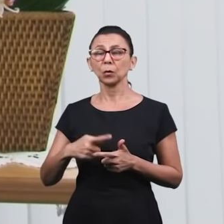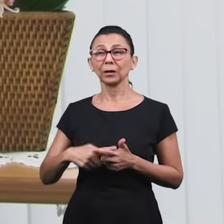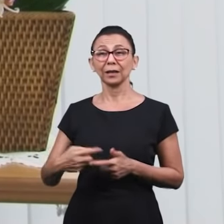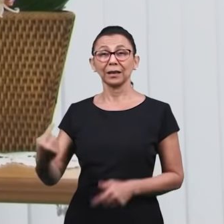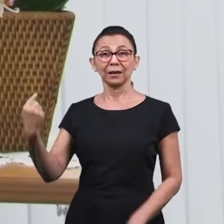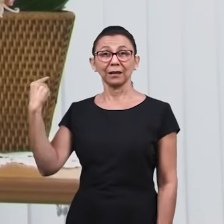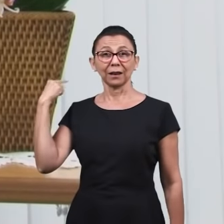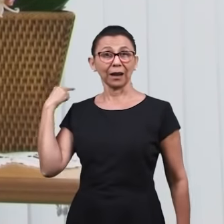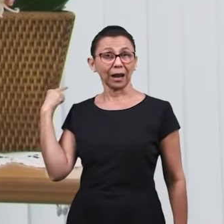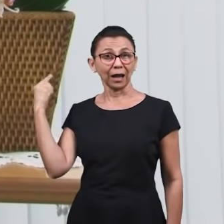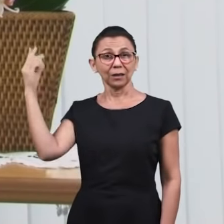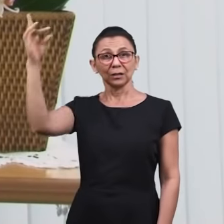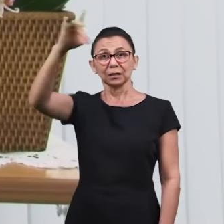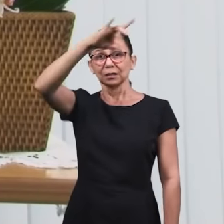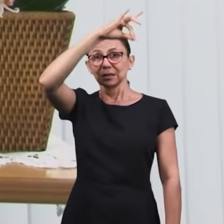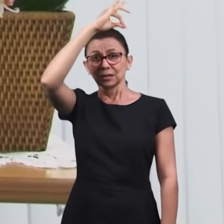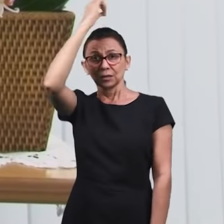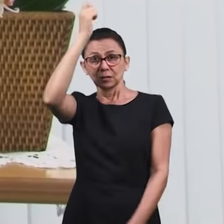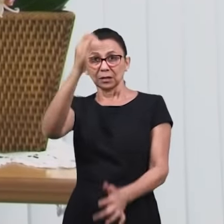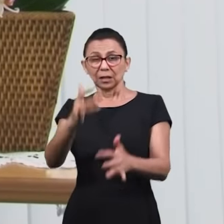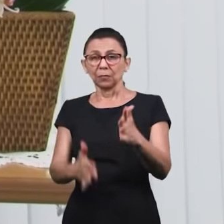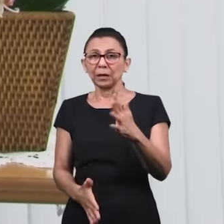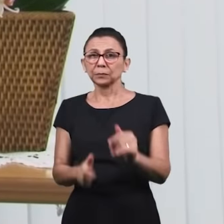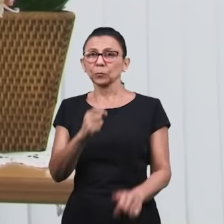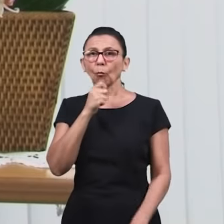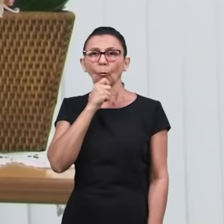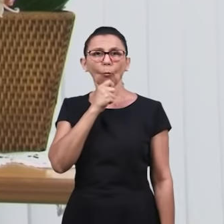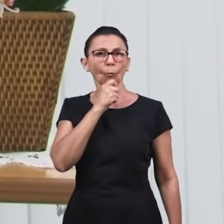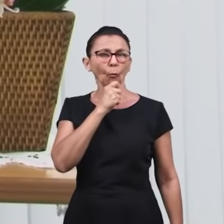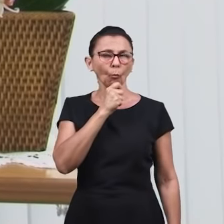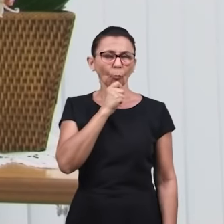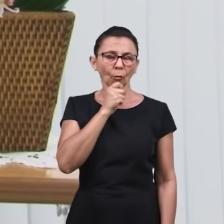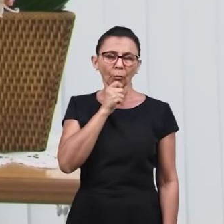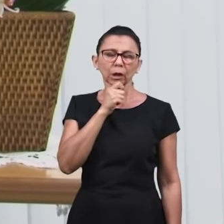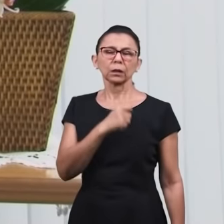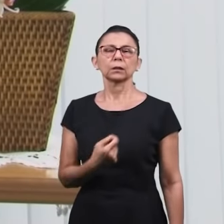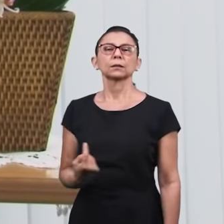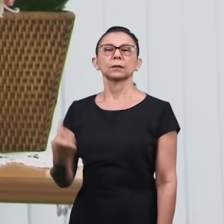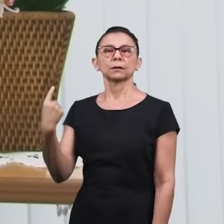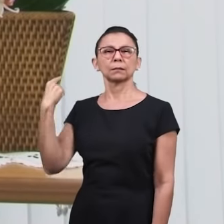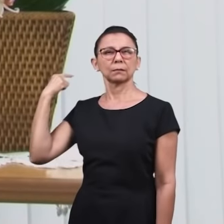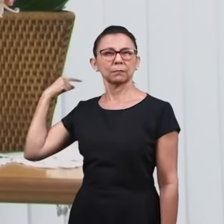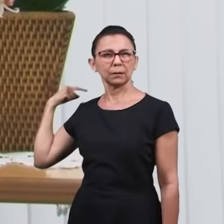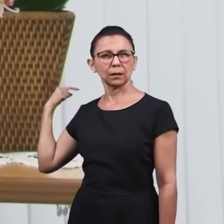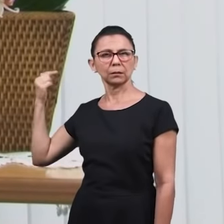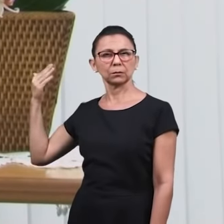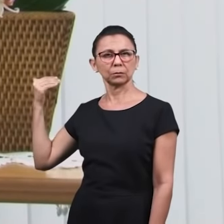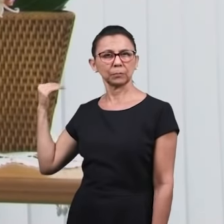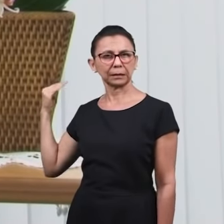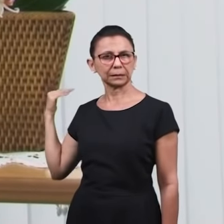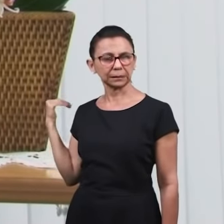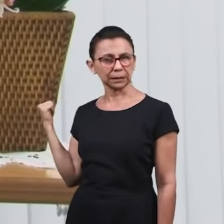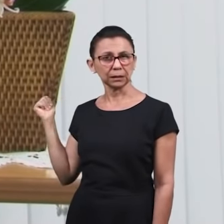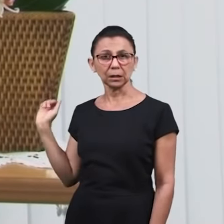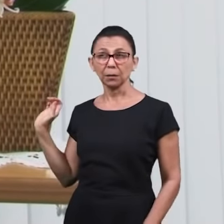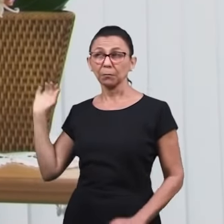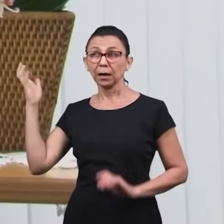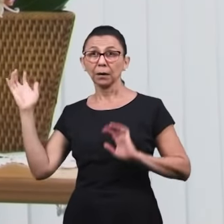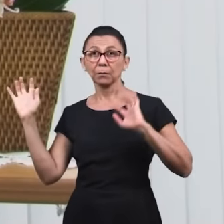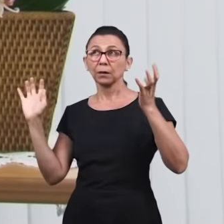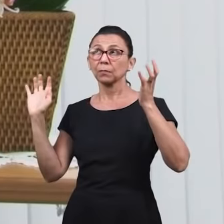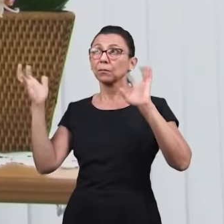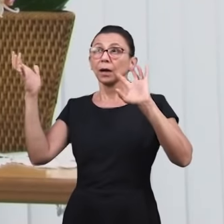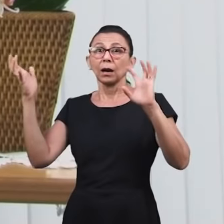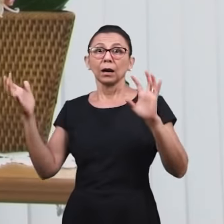Porque o Espírito Santo não havia sido ainda derramado sobre eles. Para aqueles dias, havia toda uma expectativa